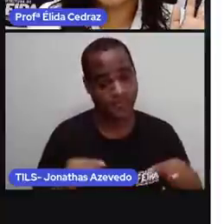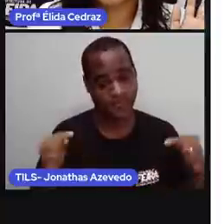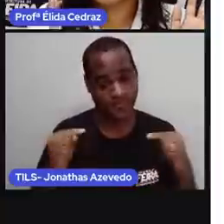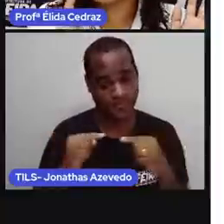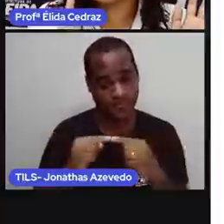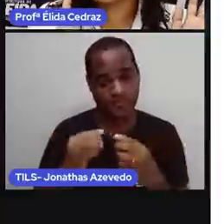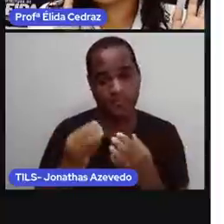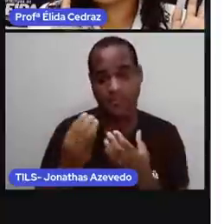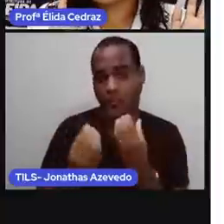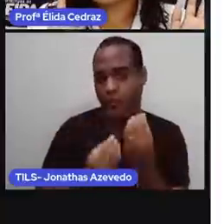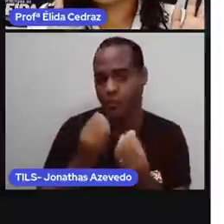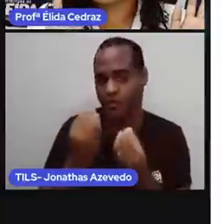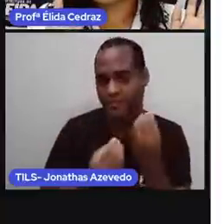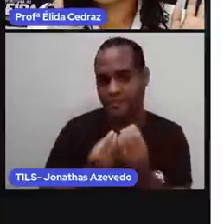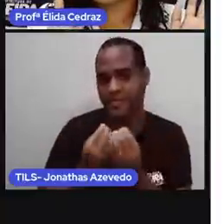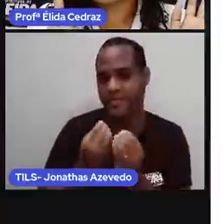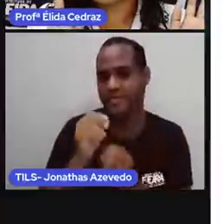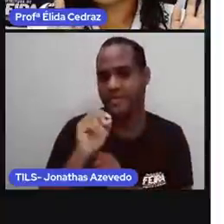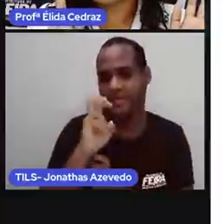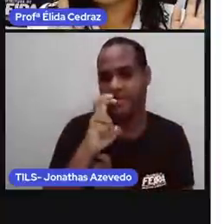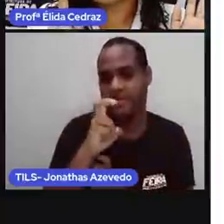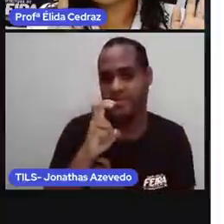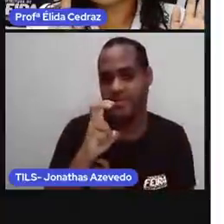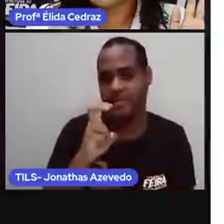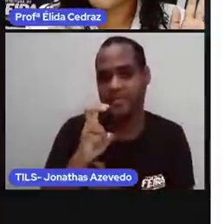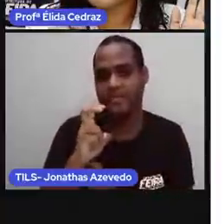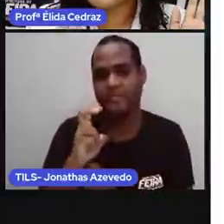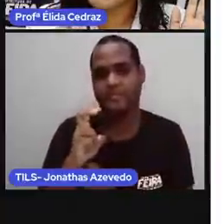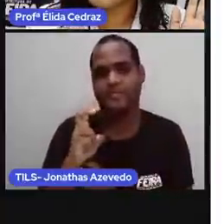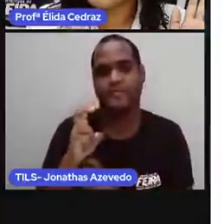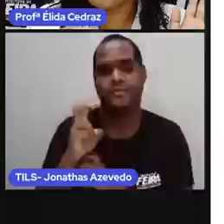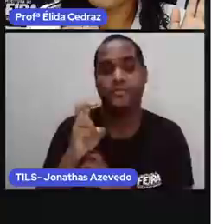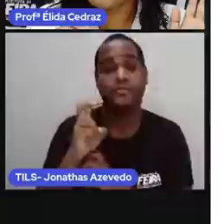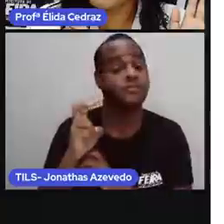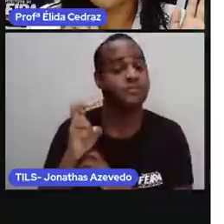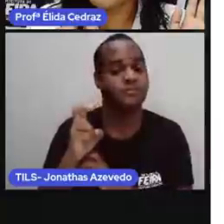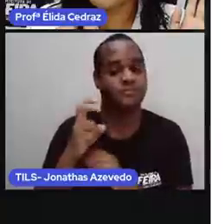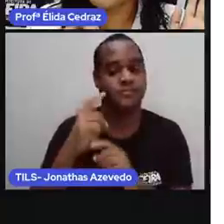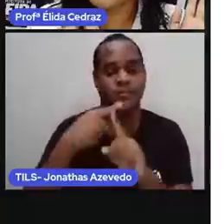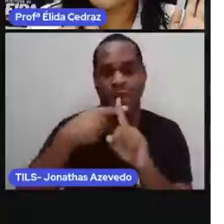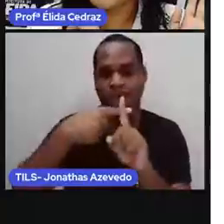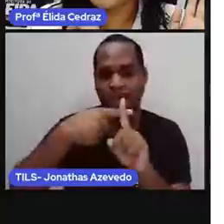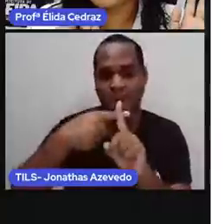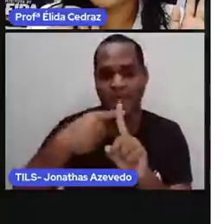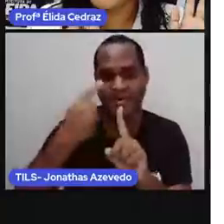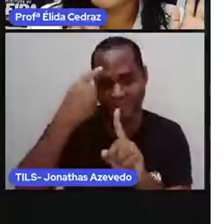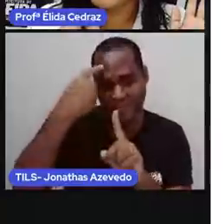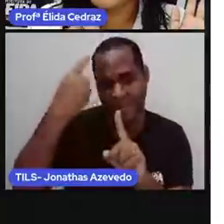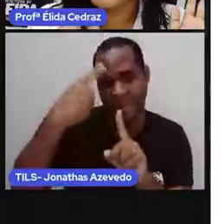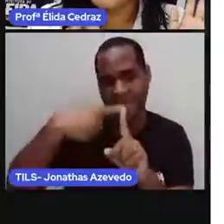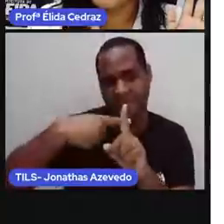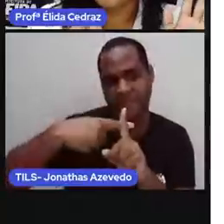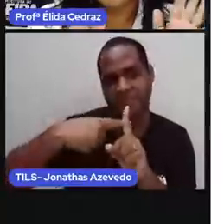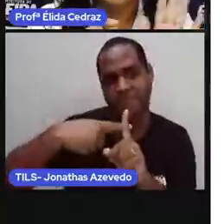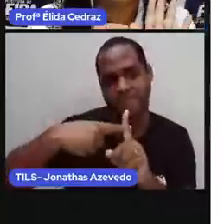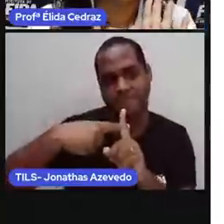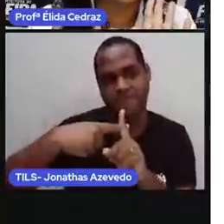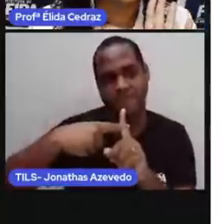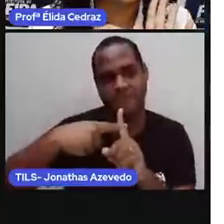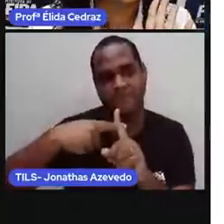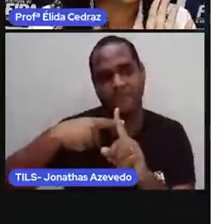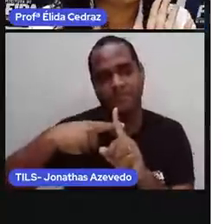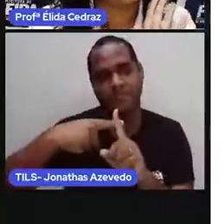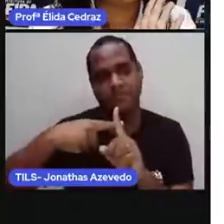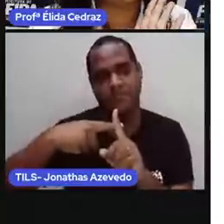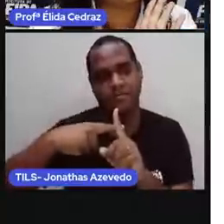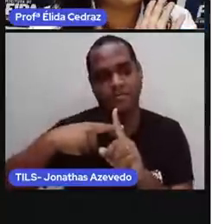Quem lembra desse sinalzinho? Esse sinalzinho é usado nas continhas de adição, que